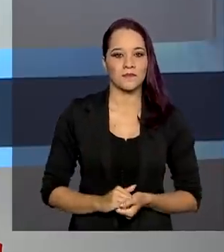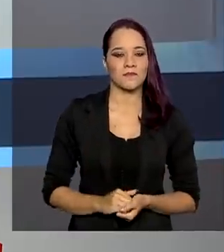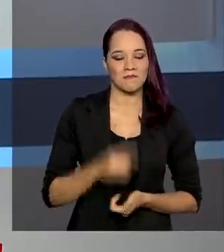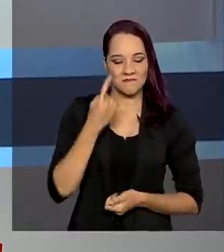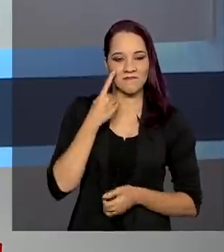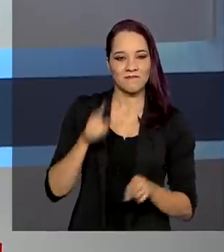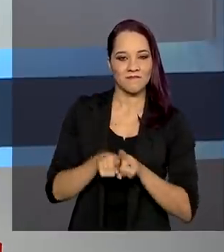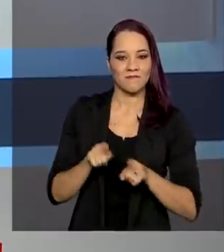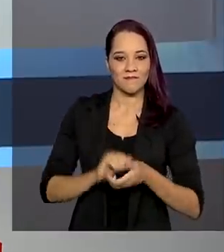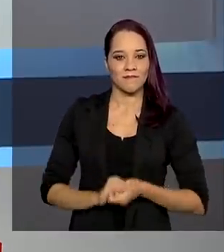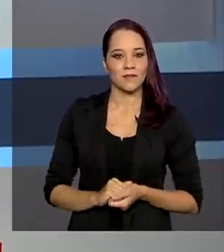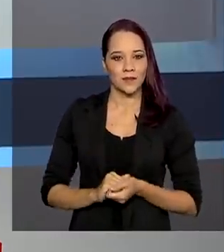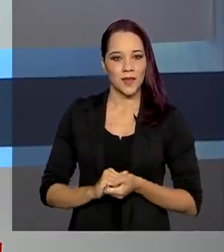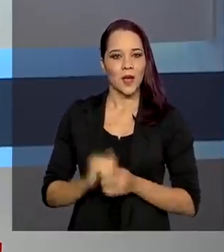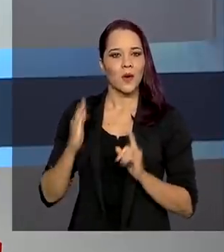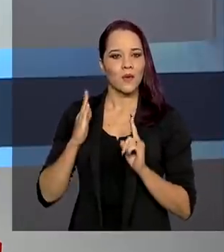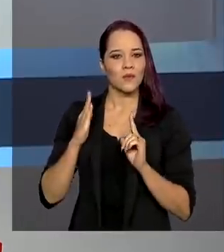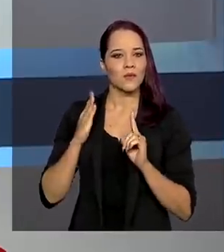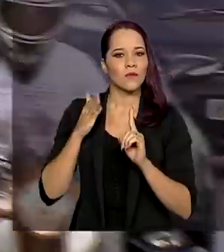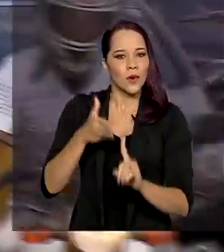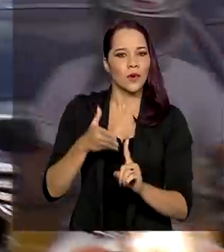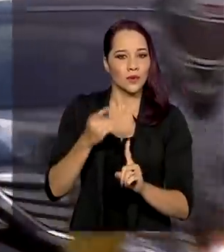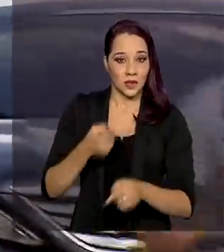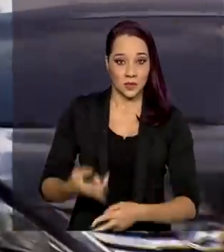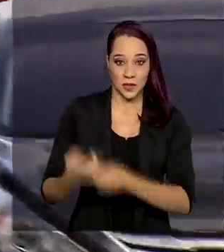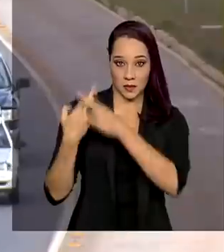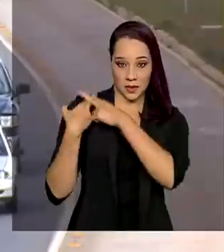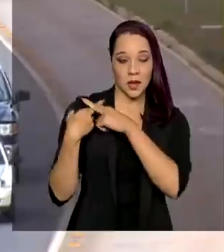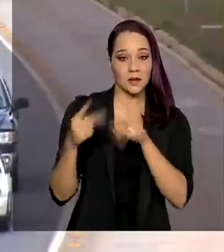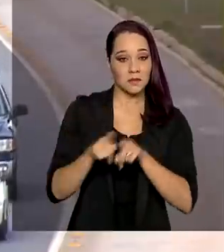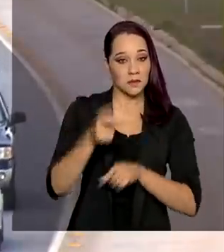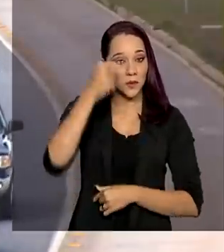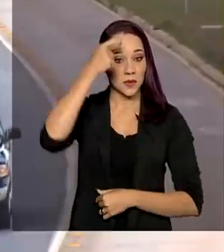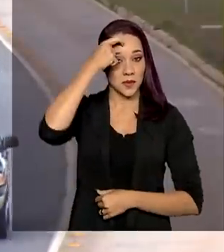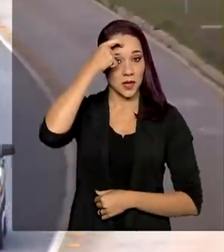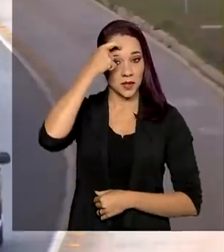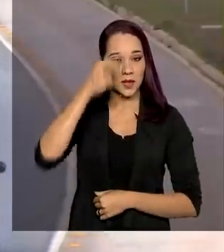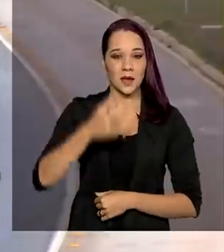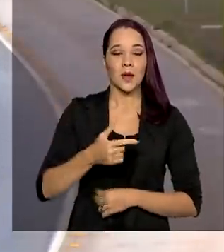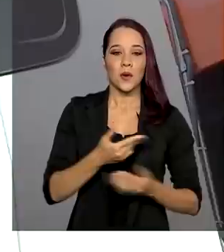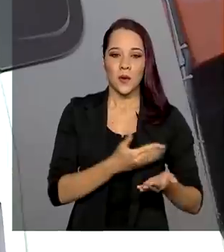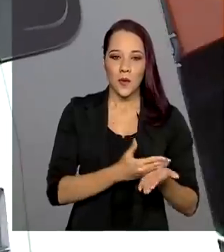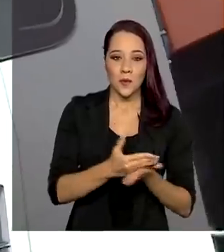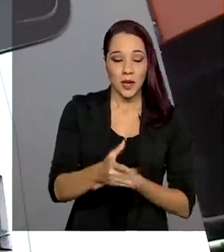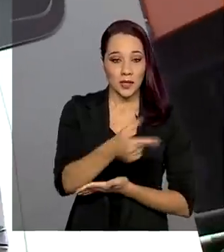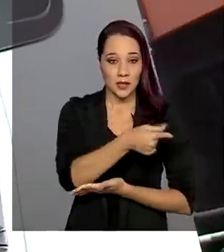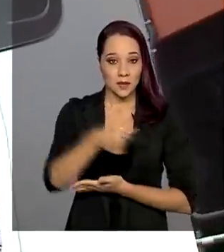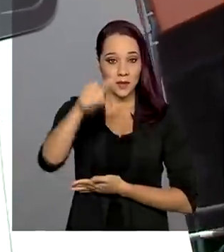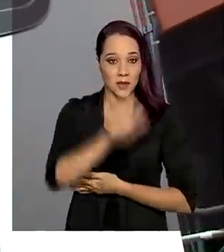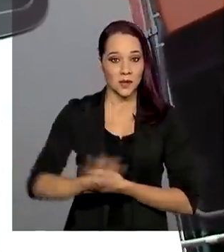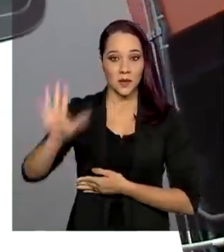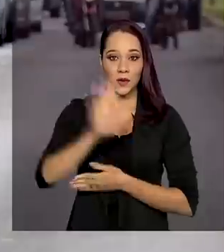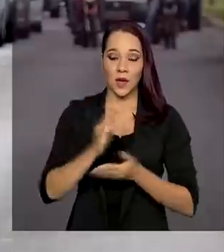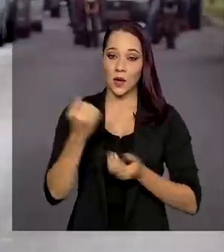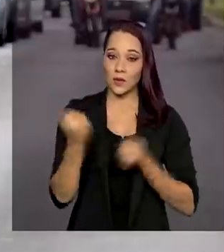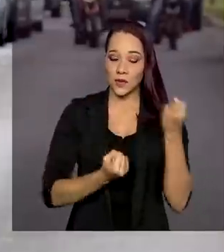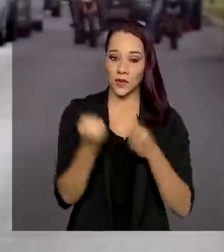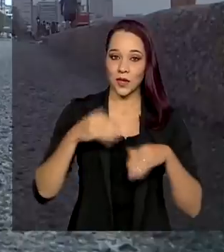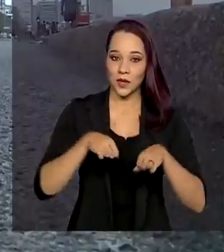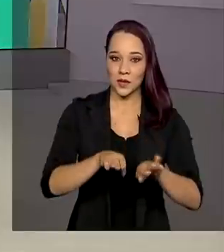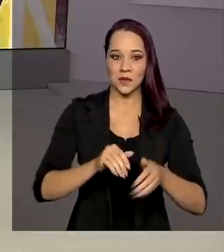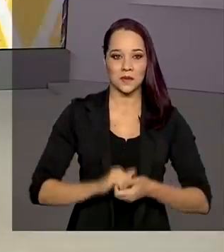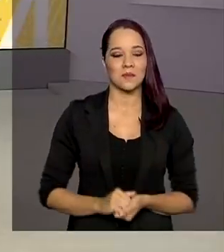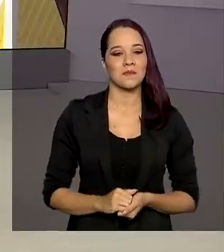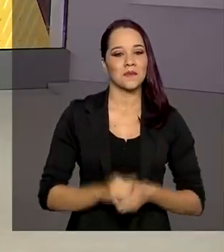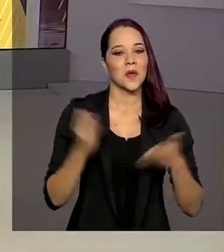E veja também, com foco na responsabilidade e consciência, começa a Semana Nacional de Trânsito.